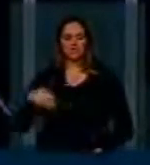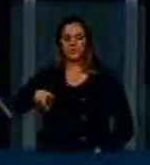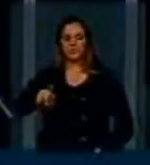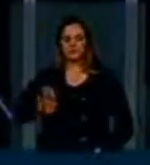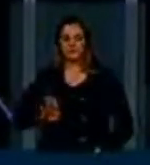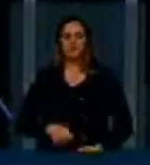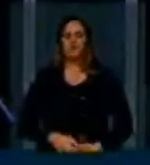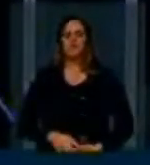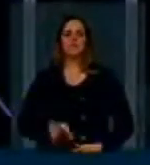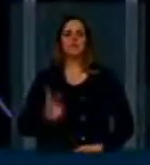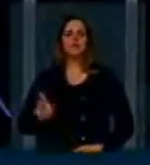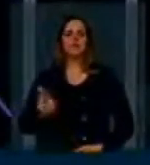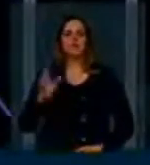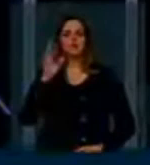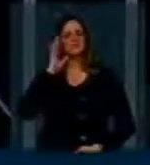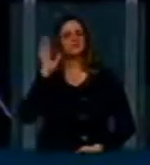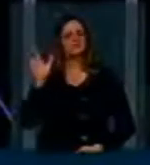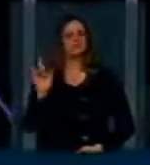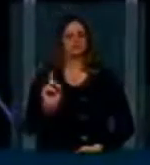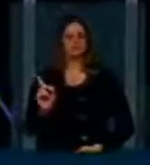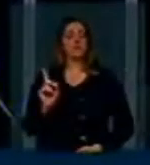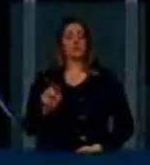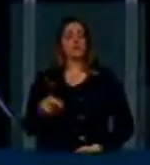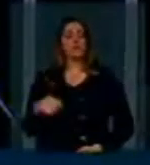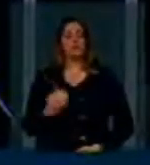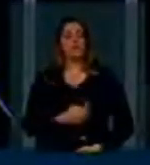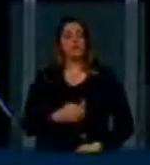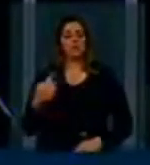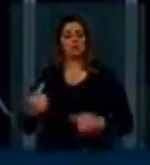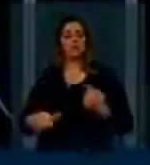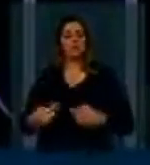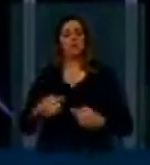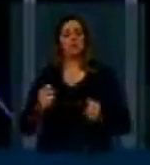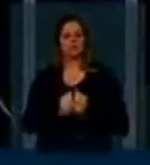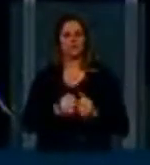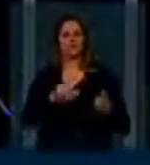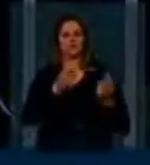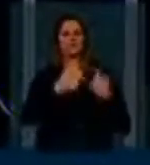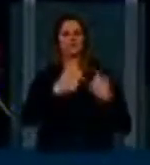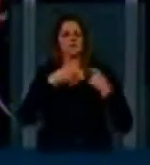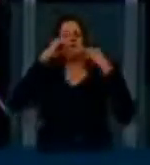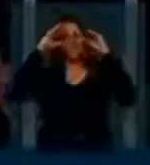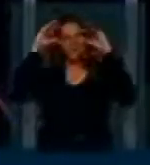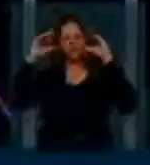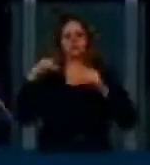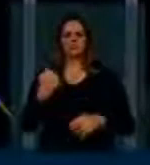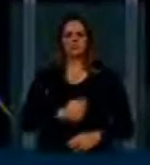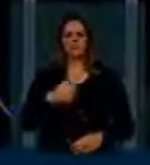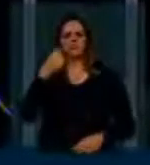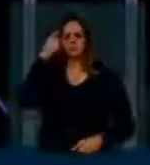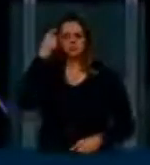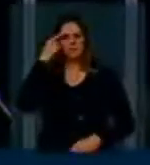porque nós aqui estamos fazendo um debate irresponsável, maduro, sobre o que pensamos